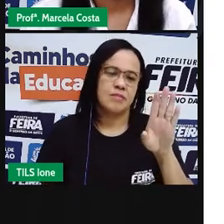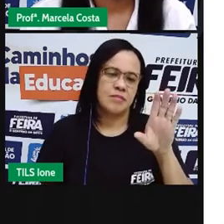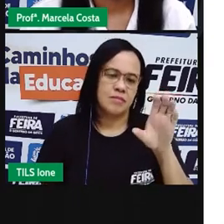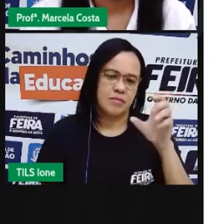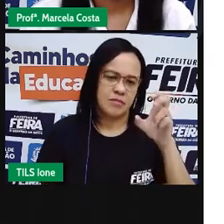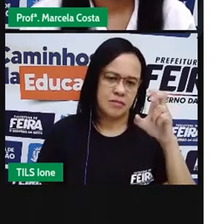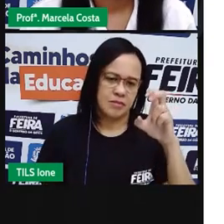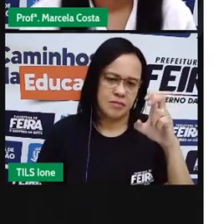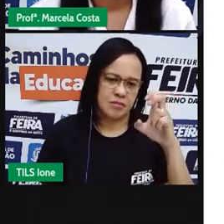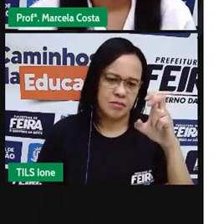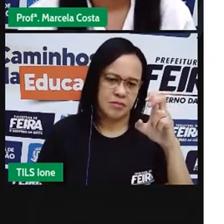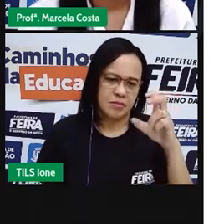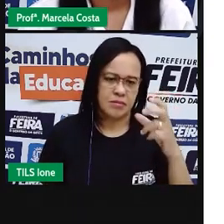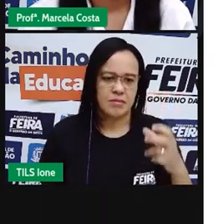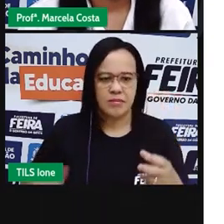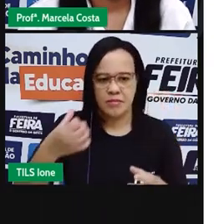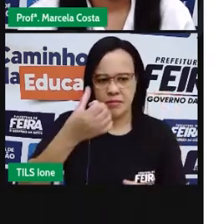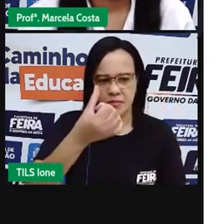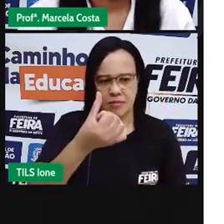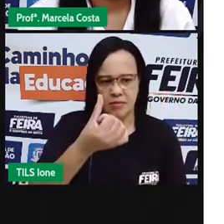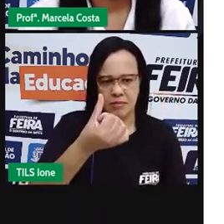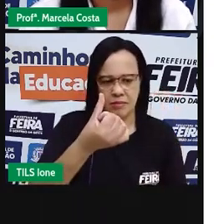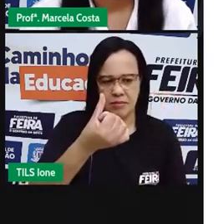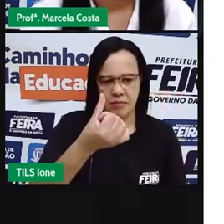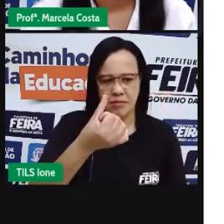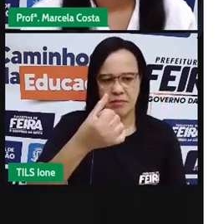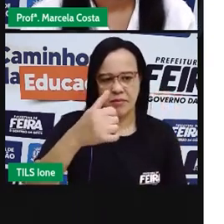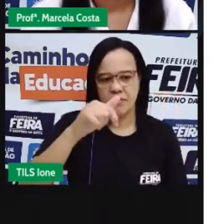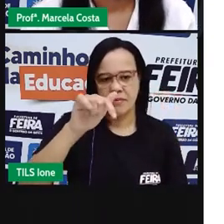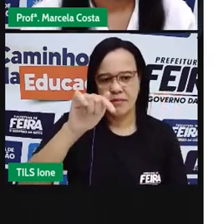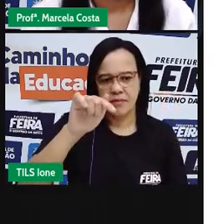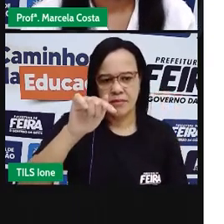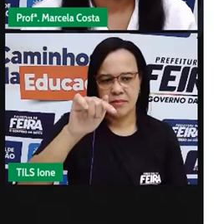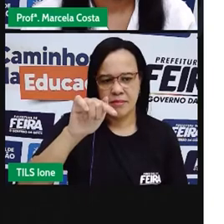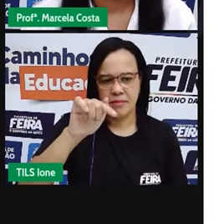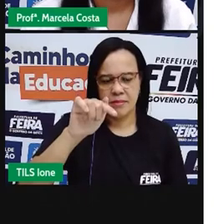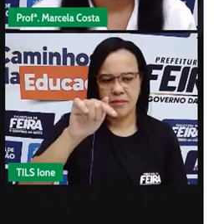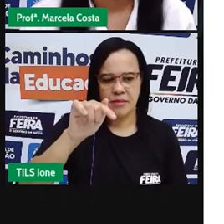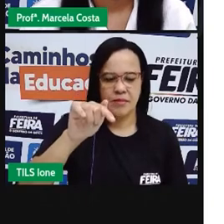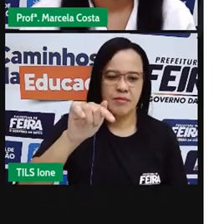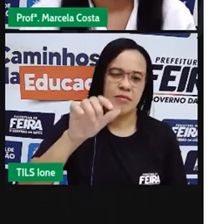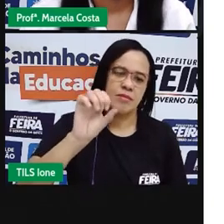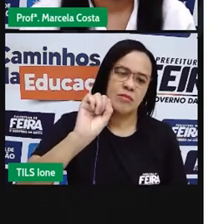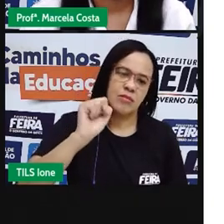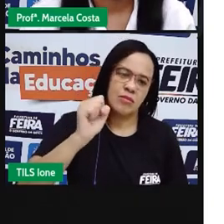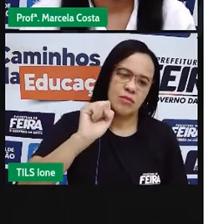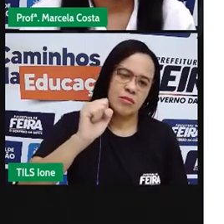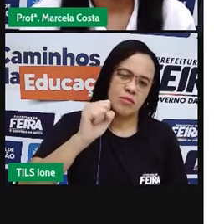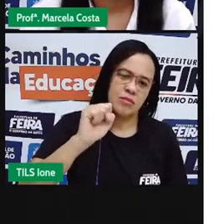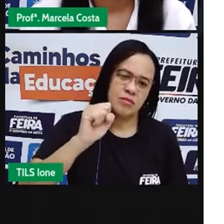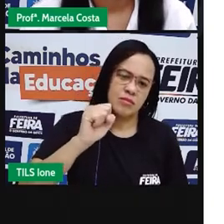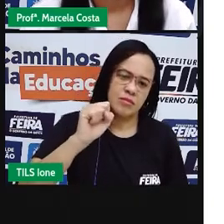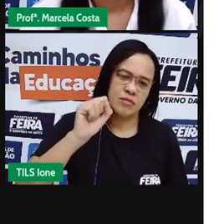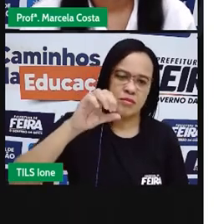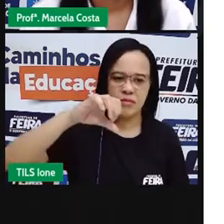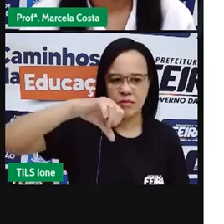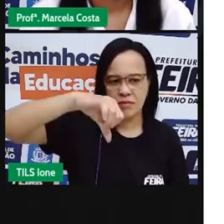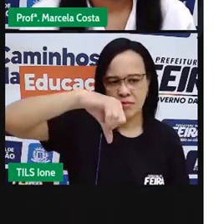cinco, seis, sete, oito,